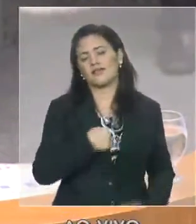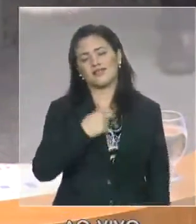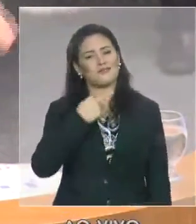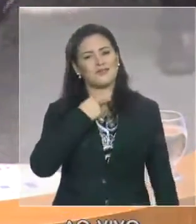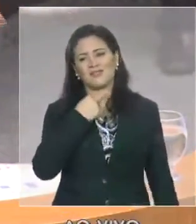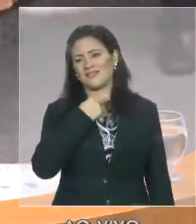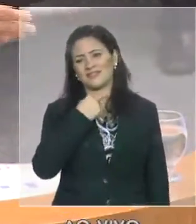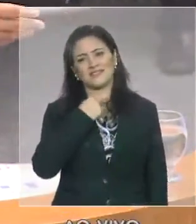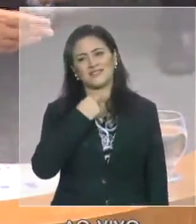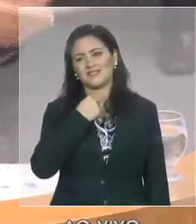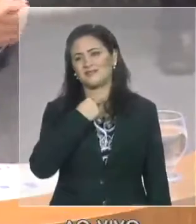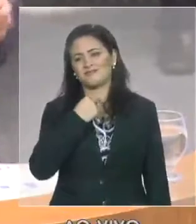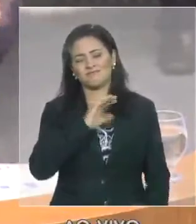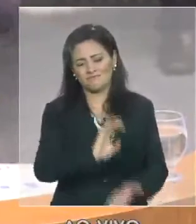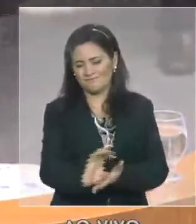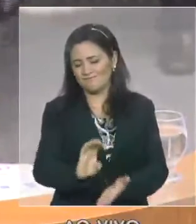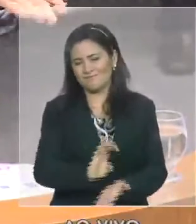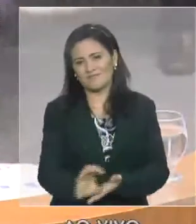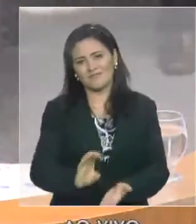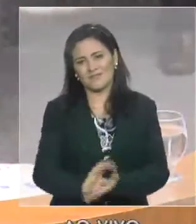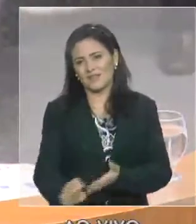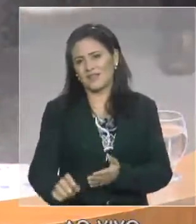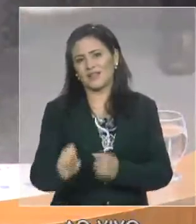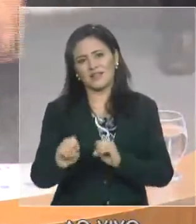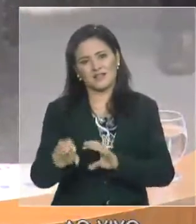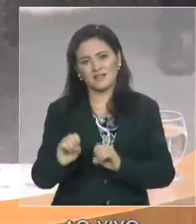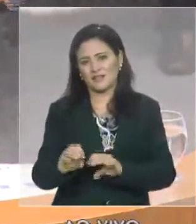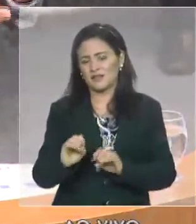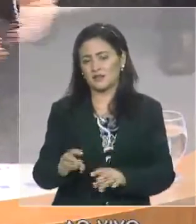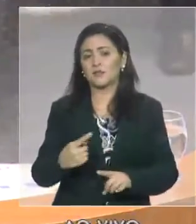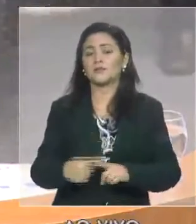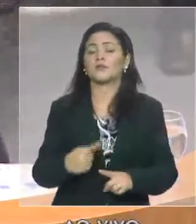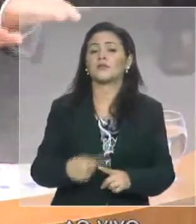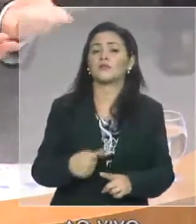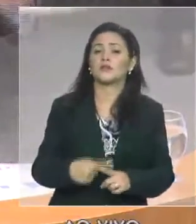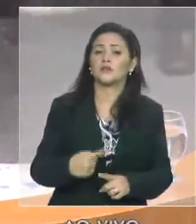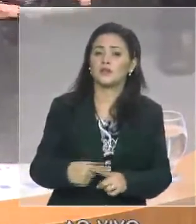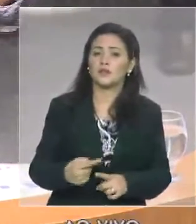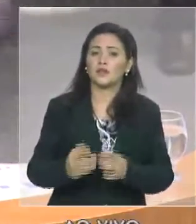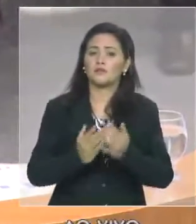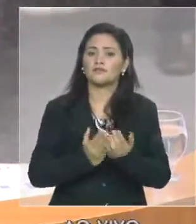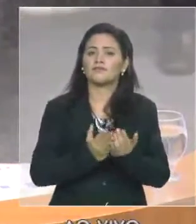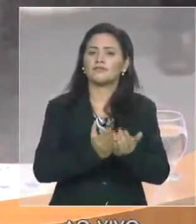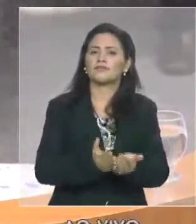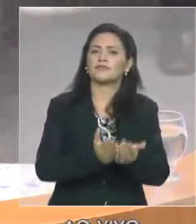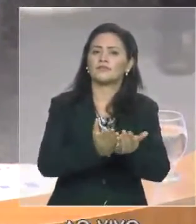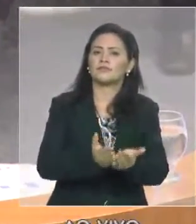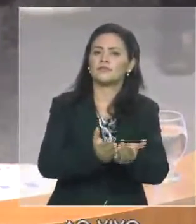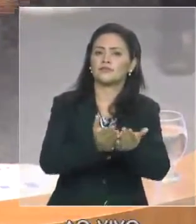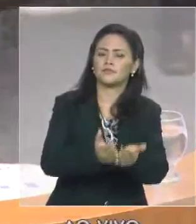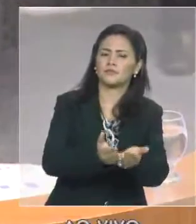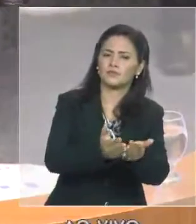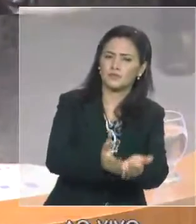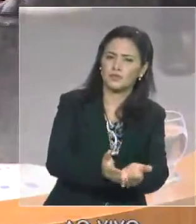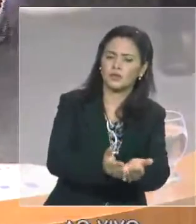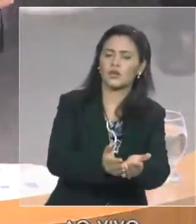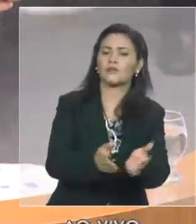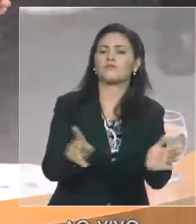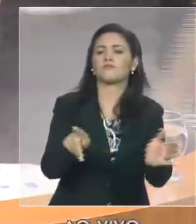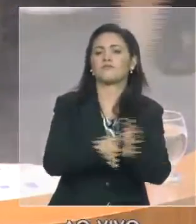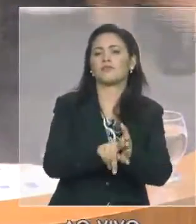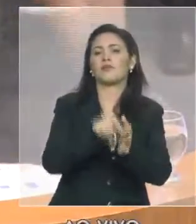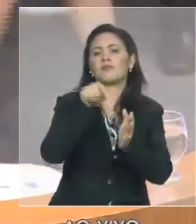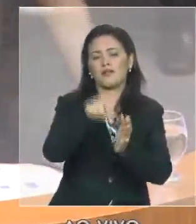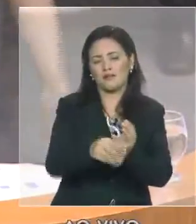Porque as receitas portuárias, legalmente, estão afetadas apenas a EFTA finalidade. E por isso mesmo, nós